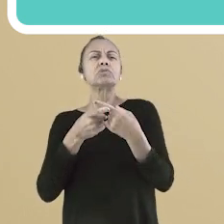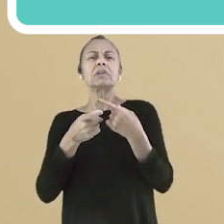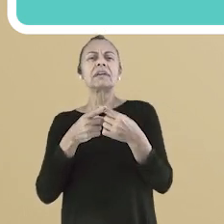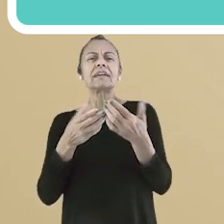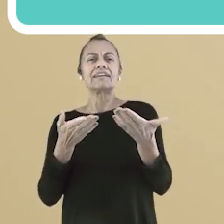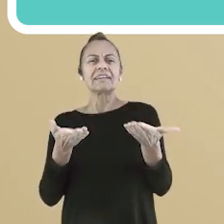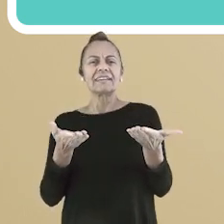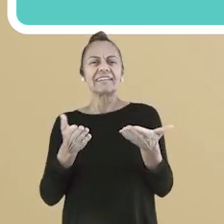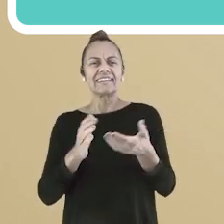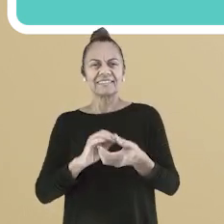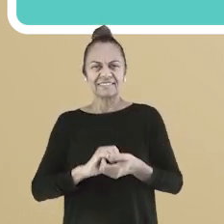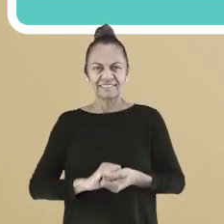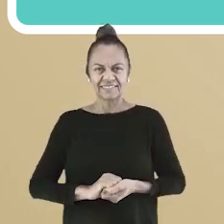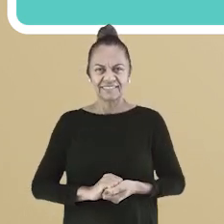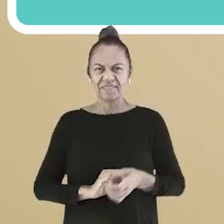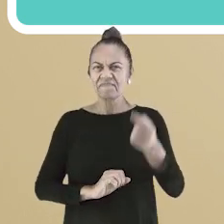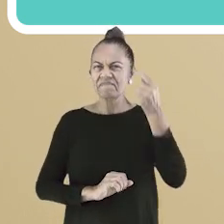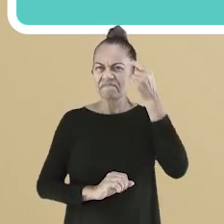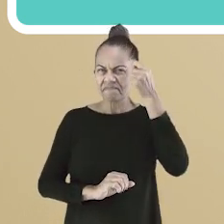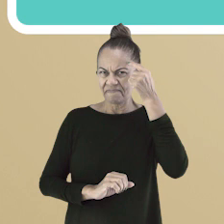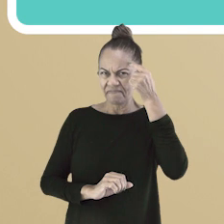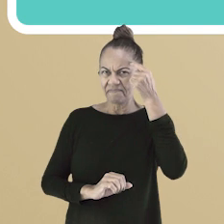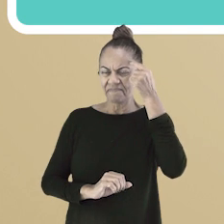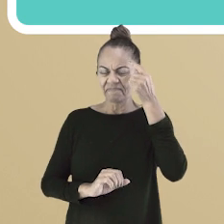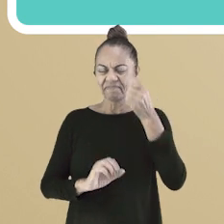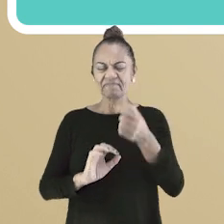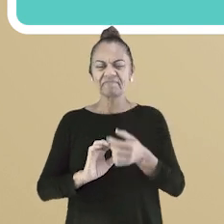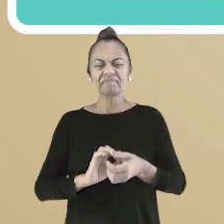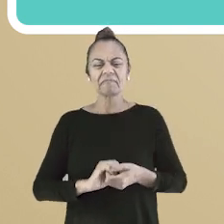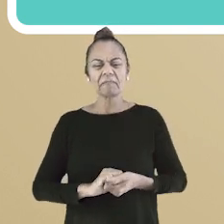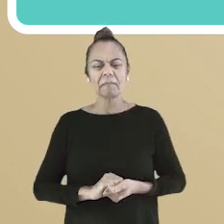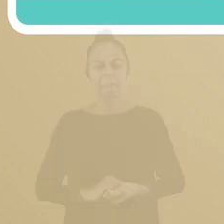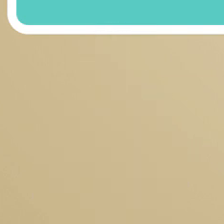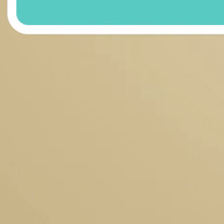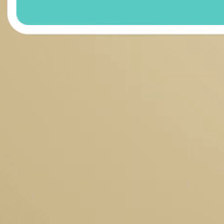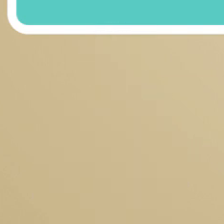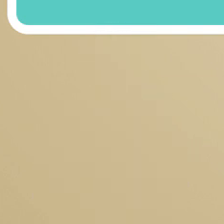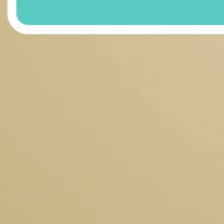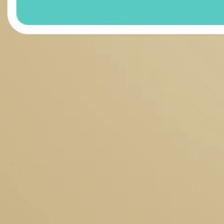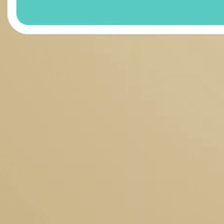placas de sinalização no trabalho? E os porquês? Pensem aí!